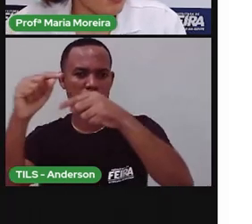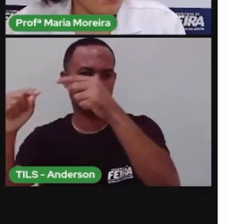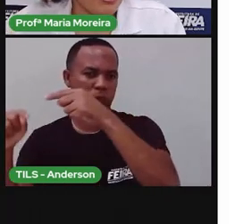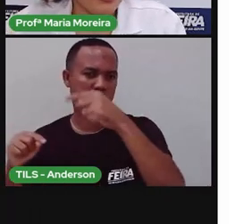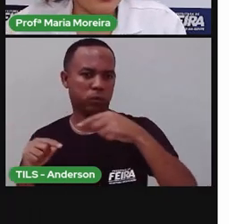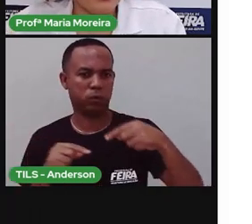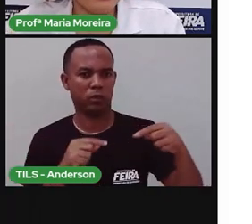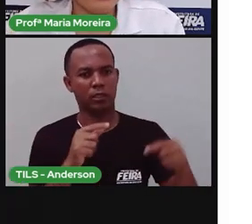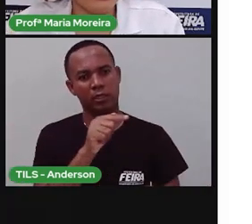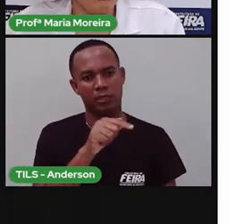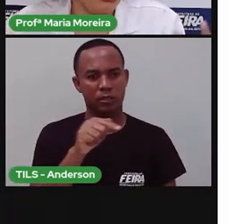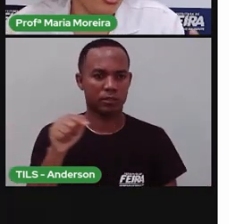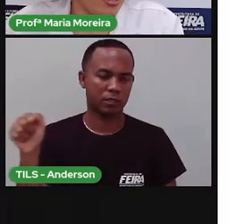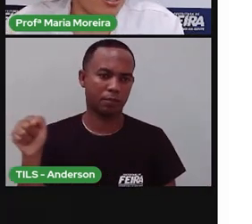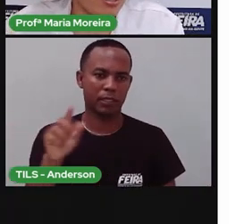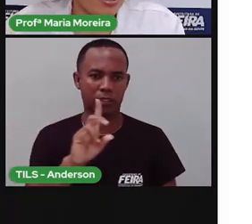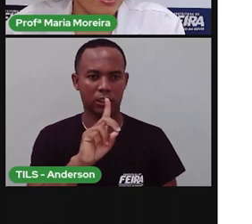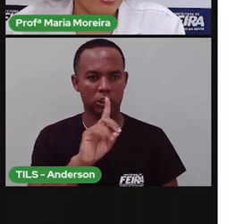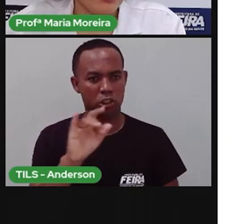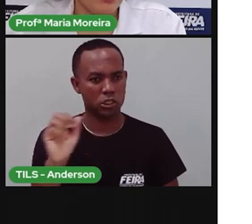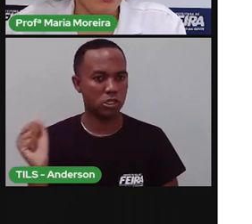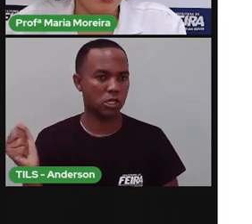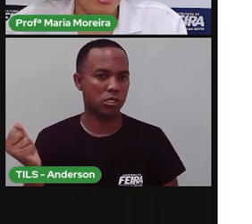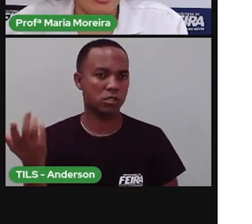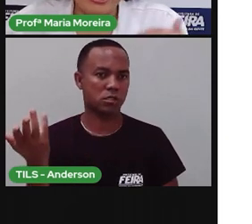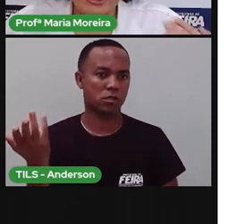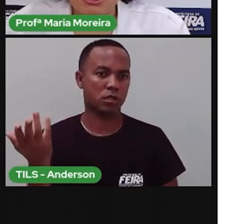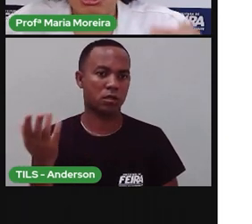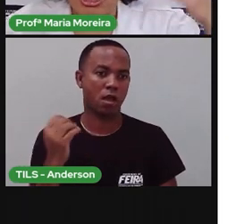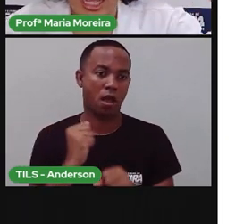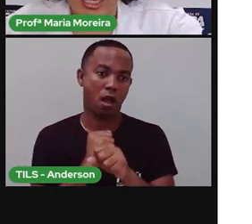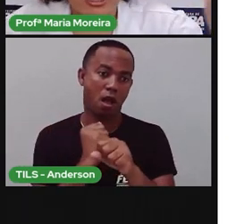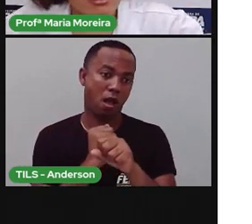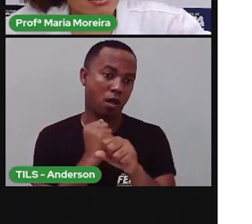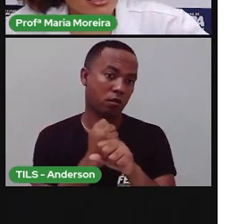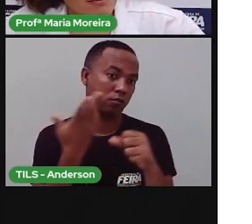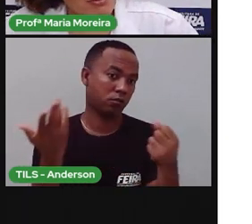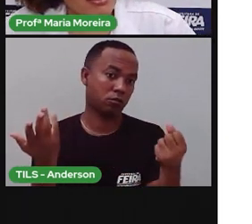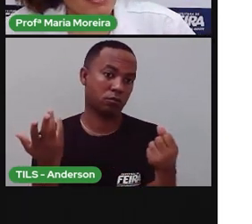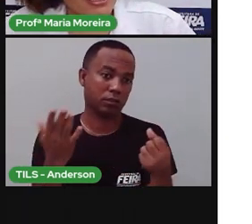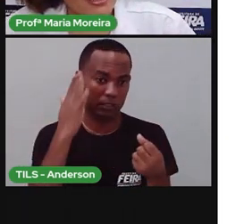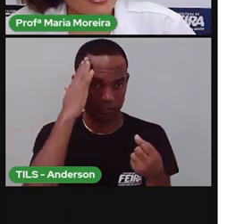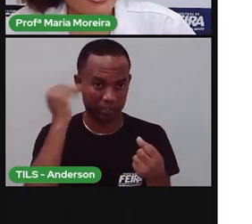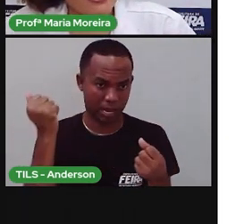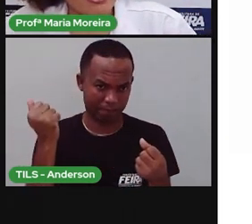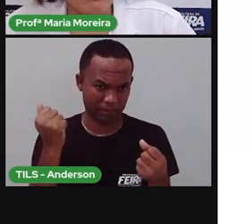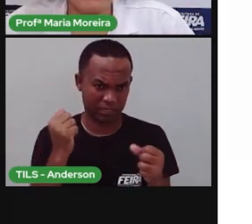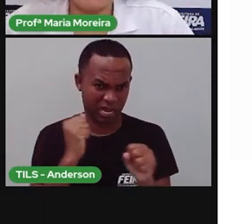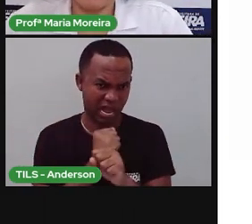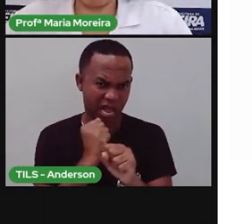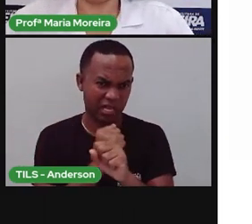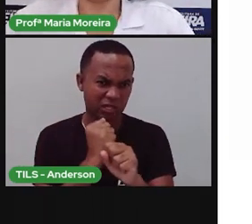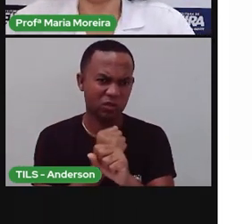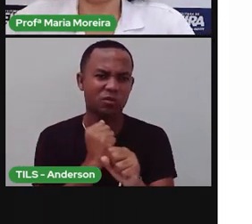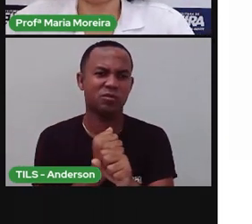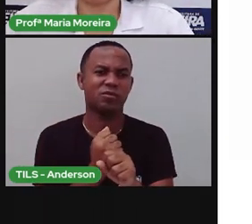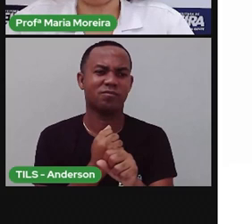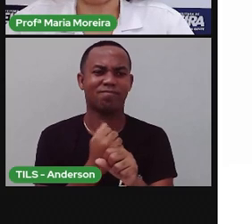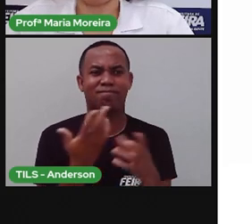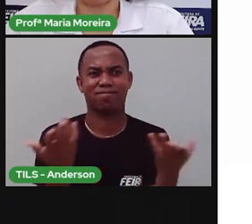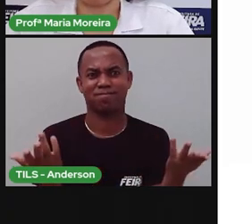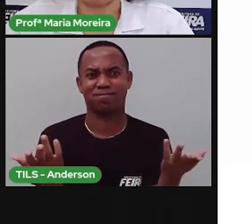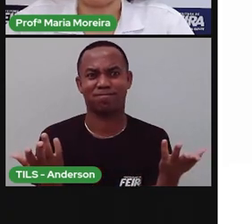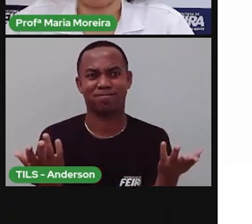pode ser de semanas, dias, né? Anos, décadas. Você sabe quanto é uma década? Você sabe, Anderson?